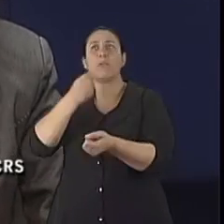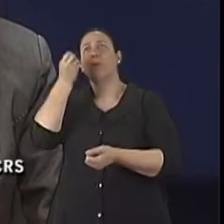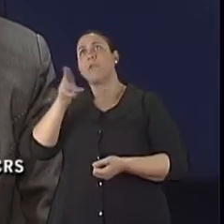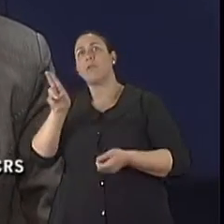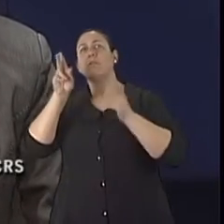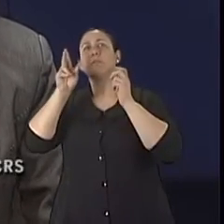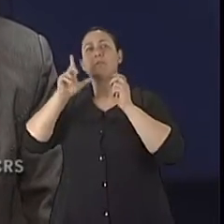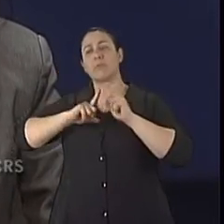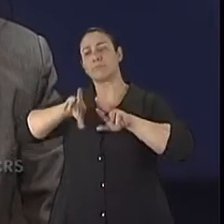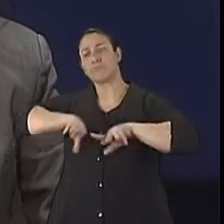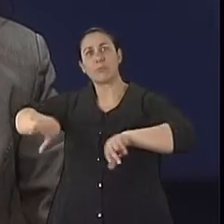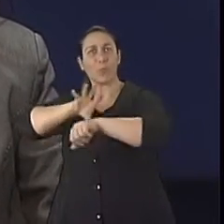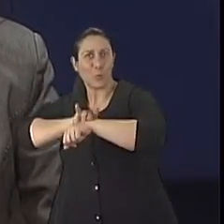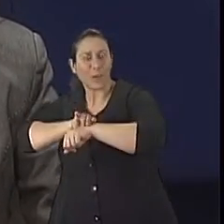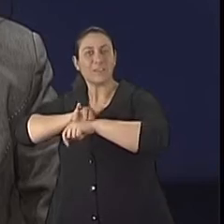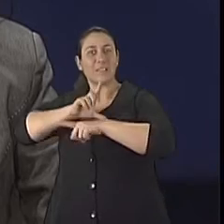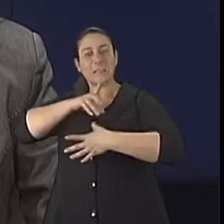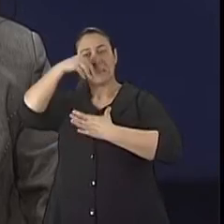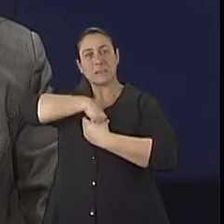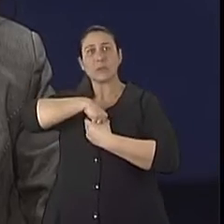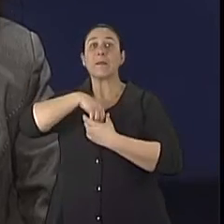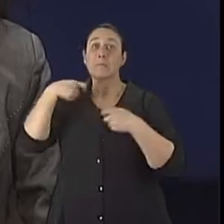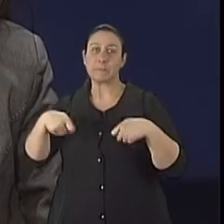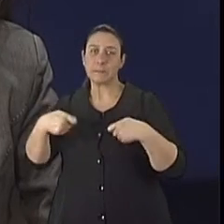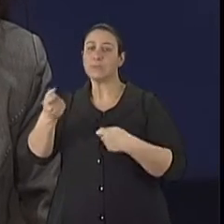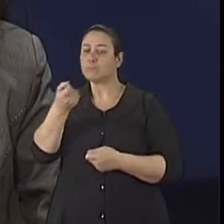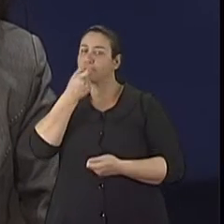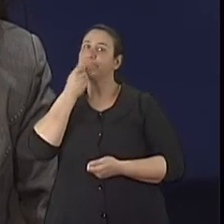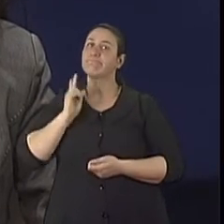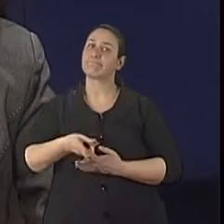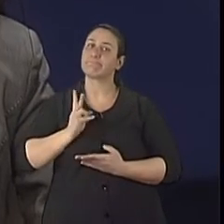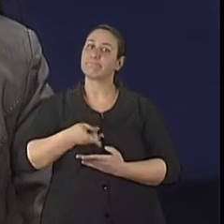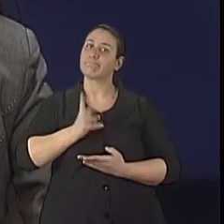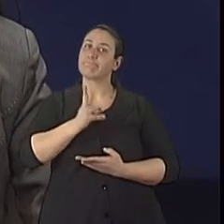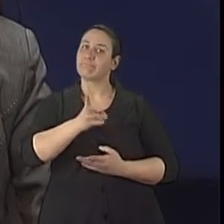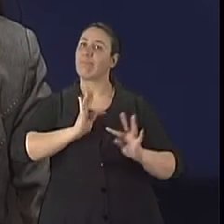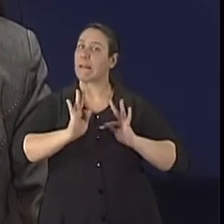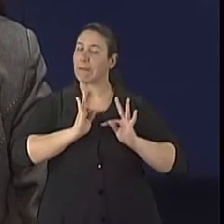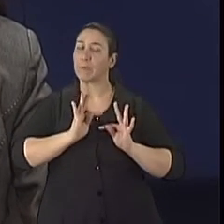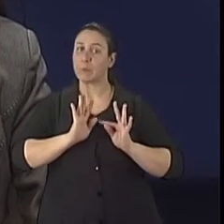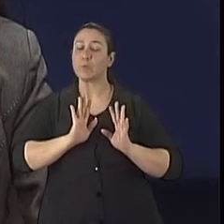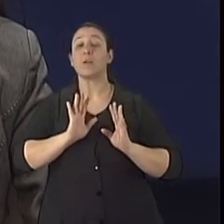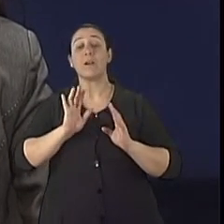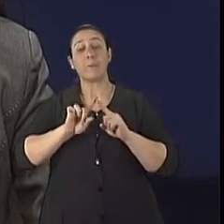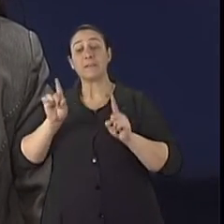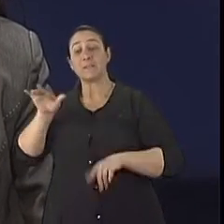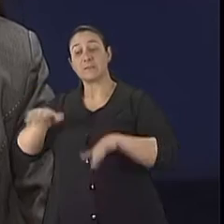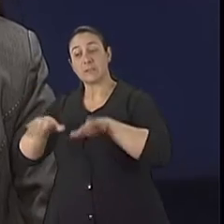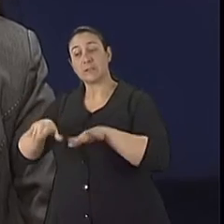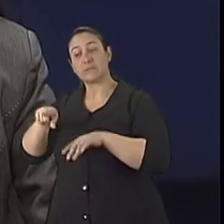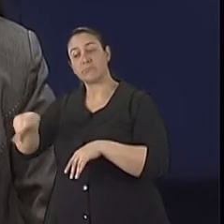deslipidemias, que geram a necessidade de consumo simultâneo de medicamentos. E muitas vezes, esses medicamentos